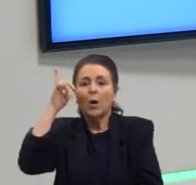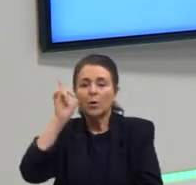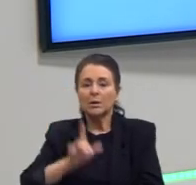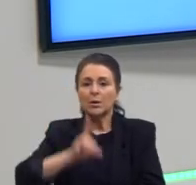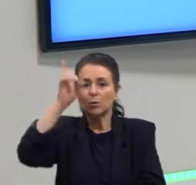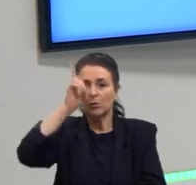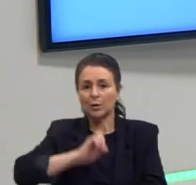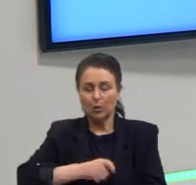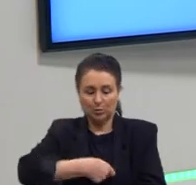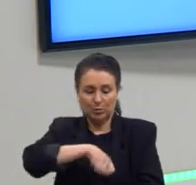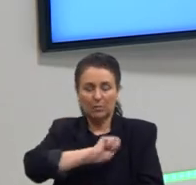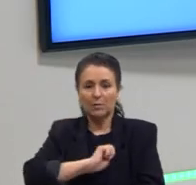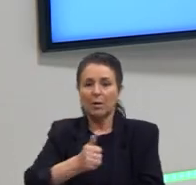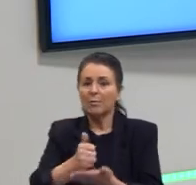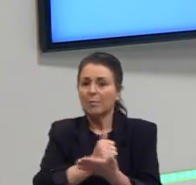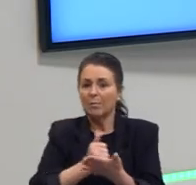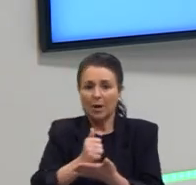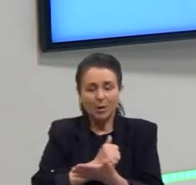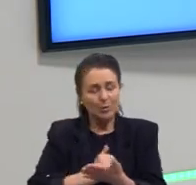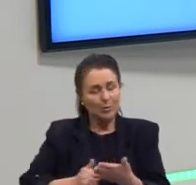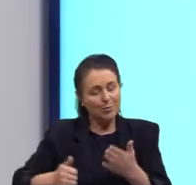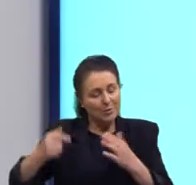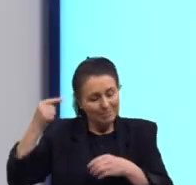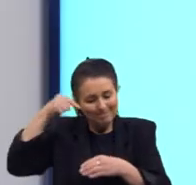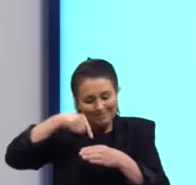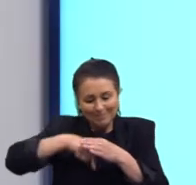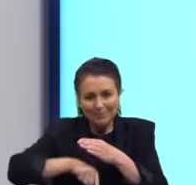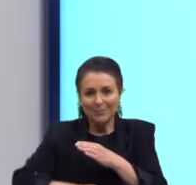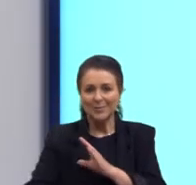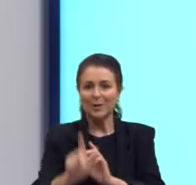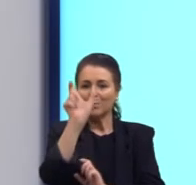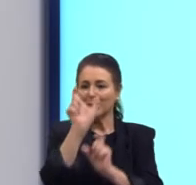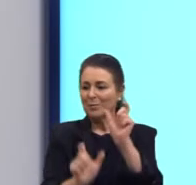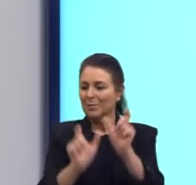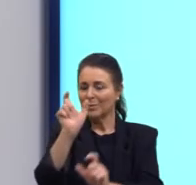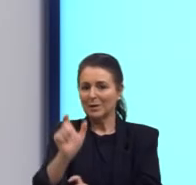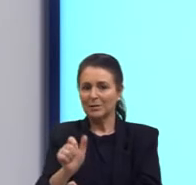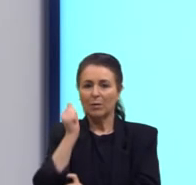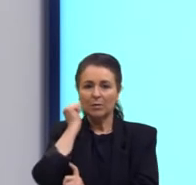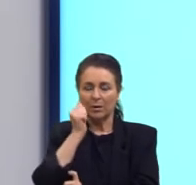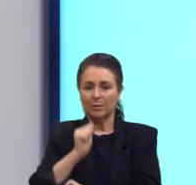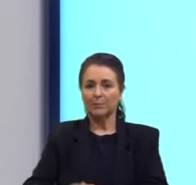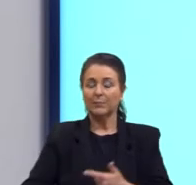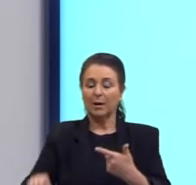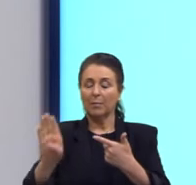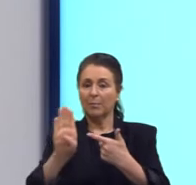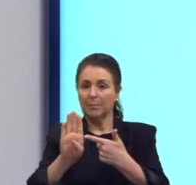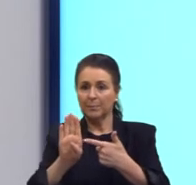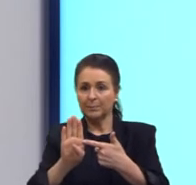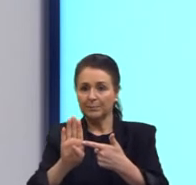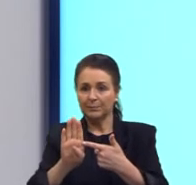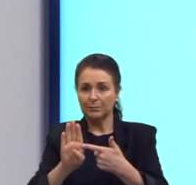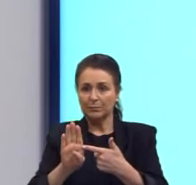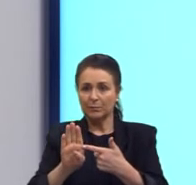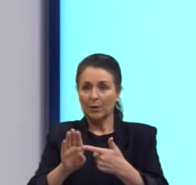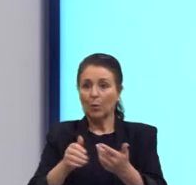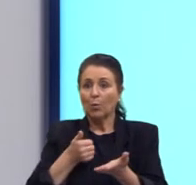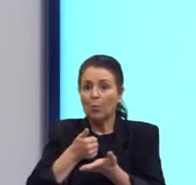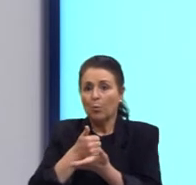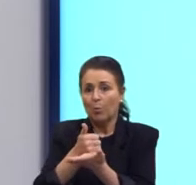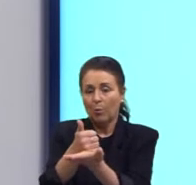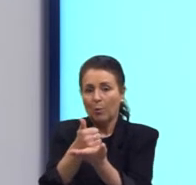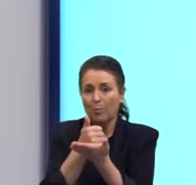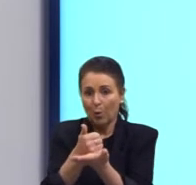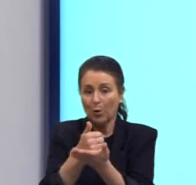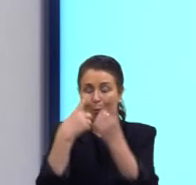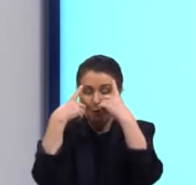civis básicos e fundamentais para a população negra. Parece essa a opção. A B. O apoio aos